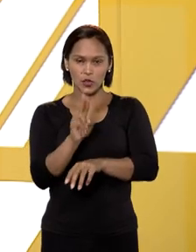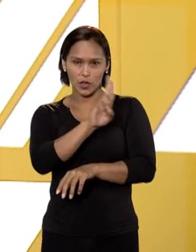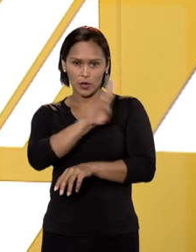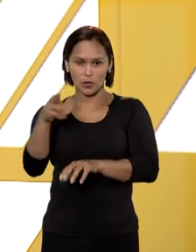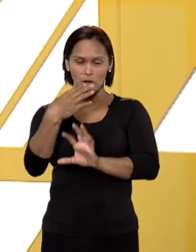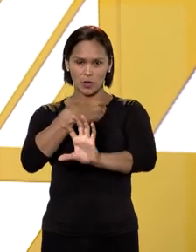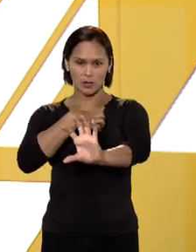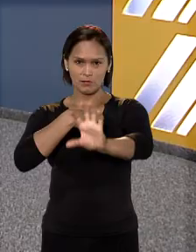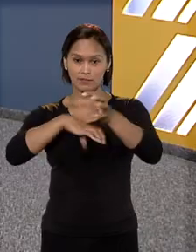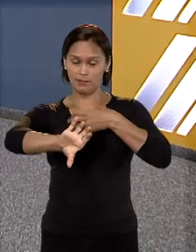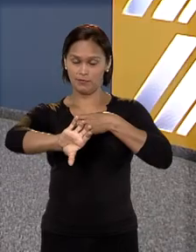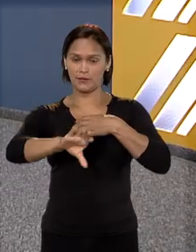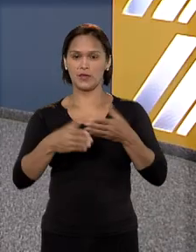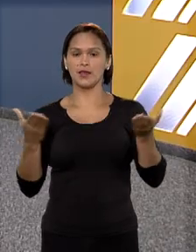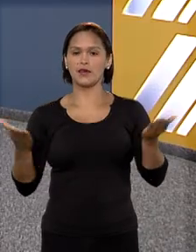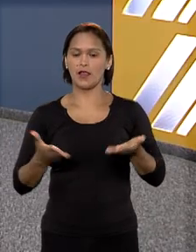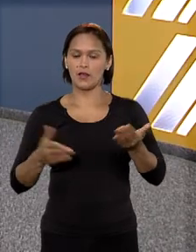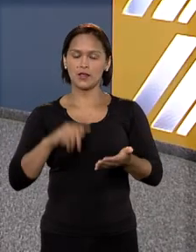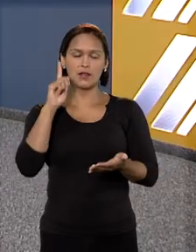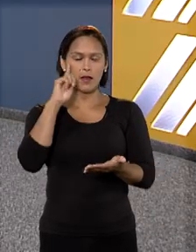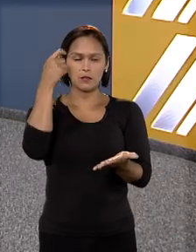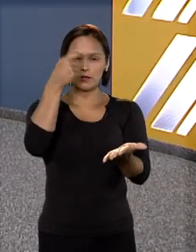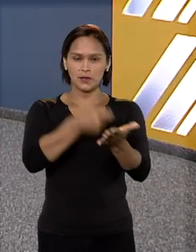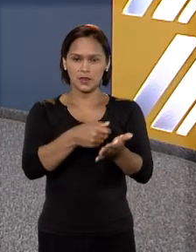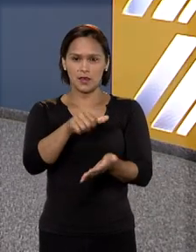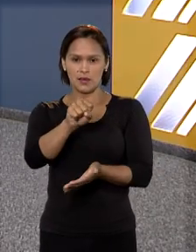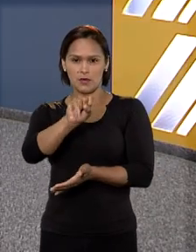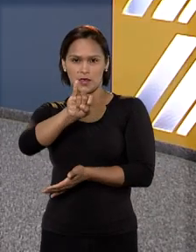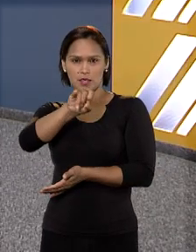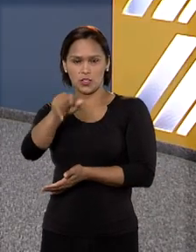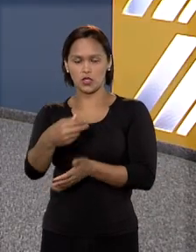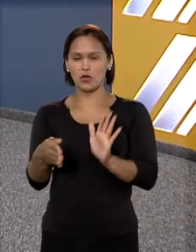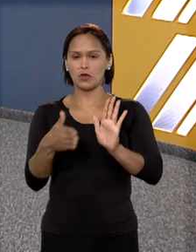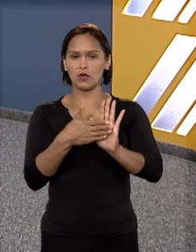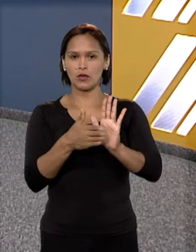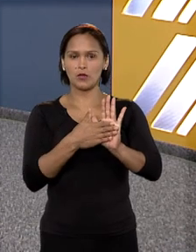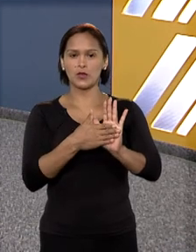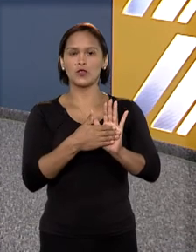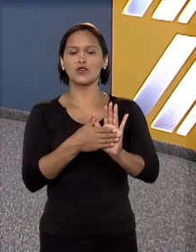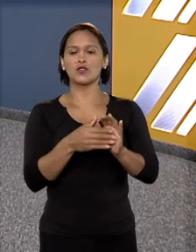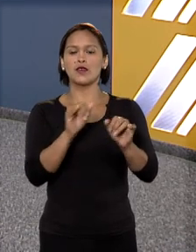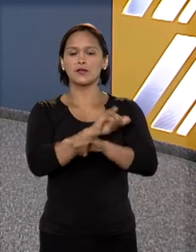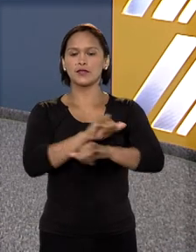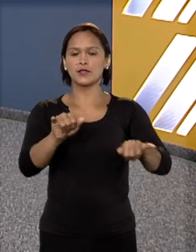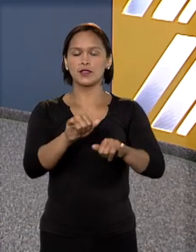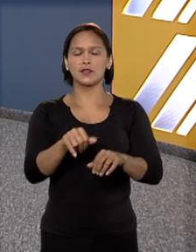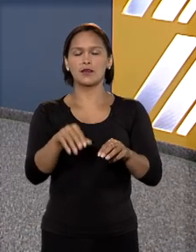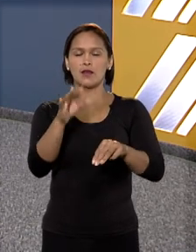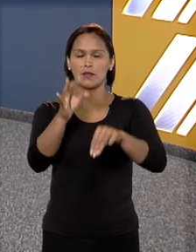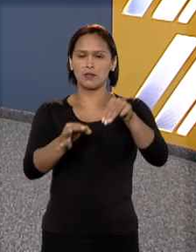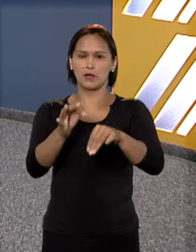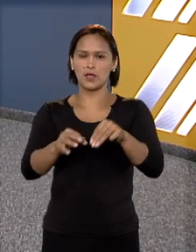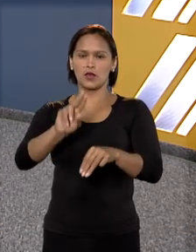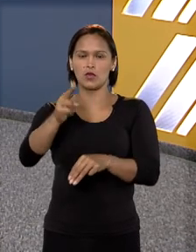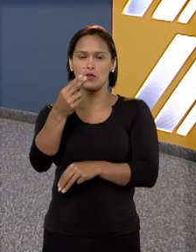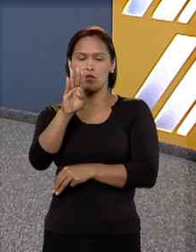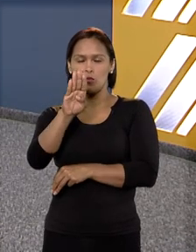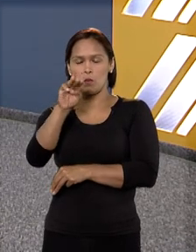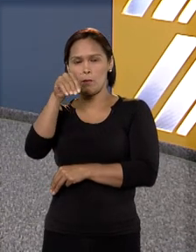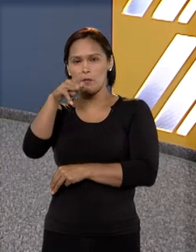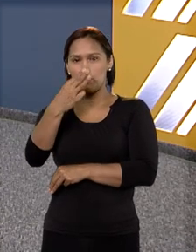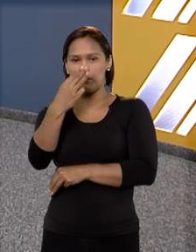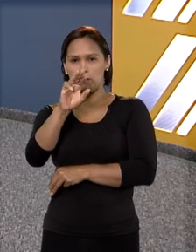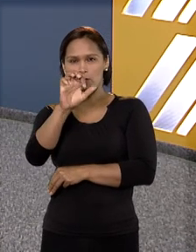empatia. E agora está sendo aplicado no STJ com um projeto lançado pelo presidente do tribunal, ministro